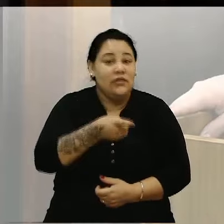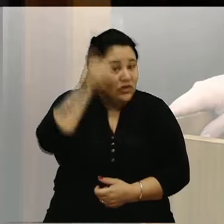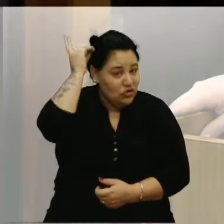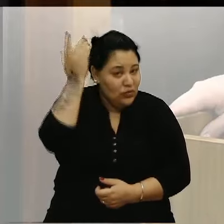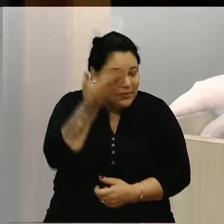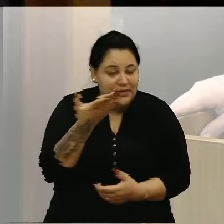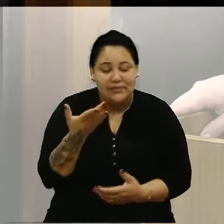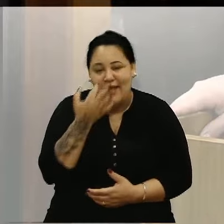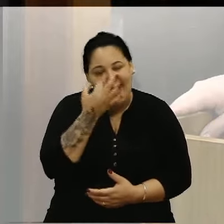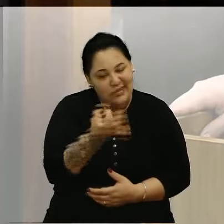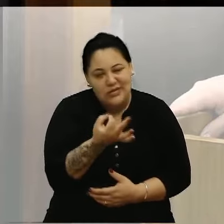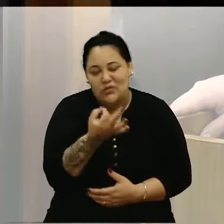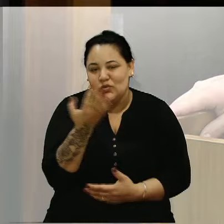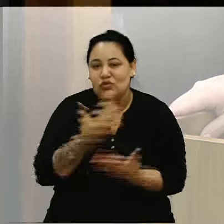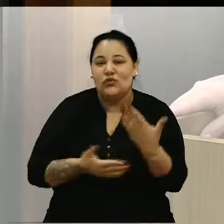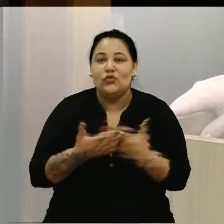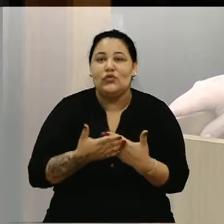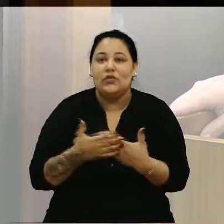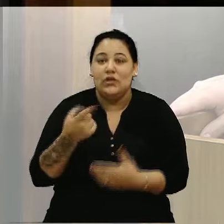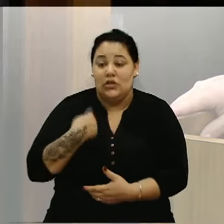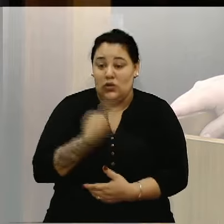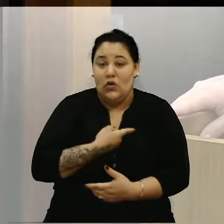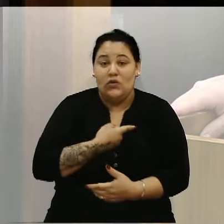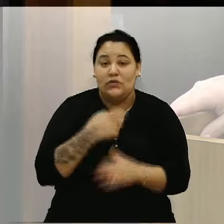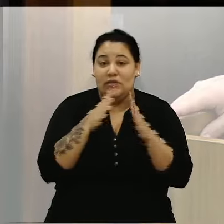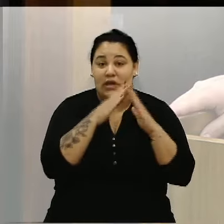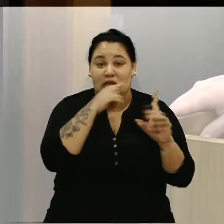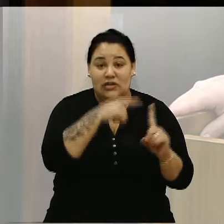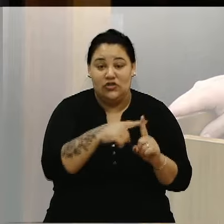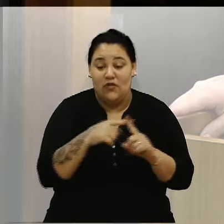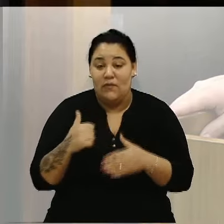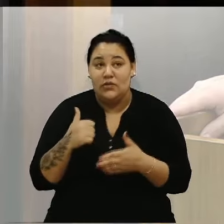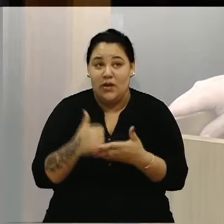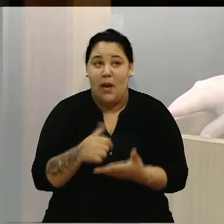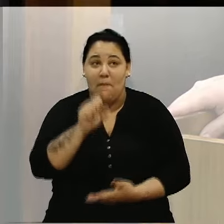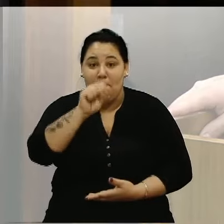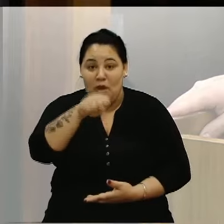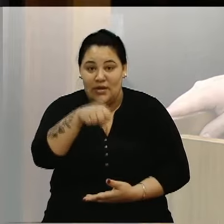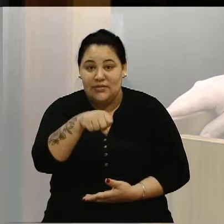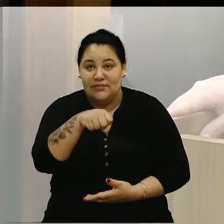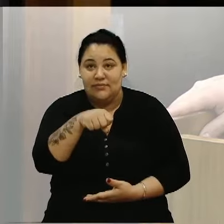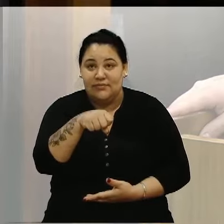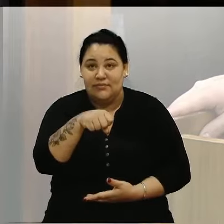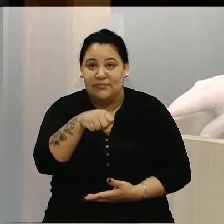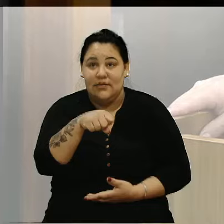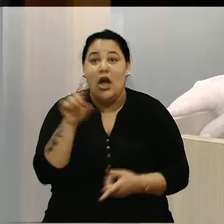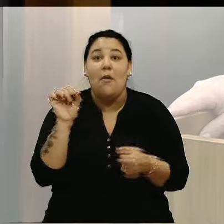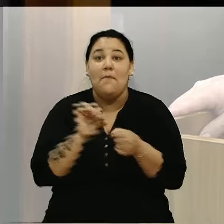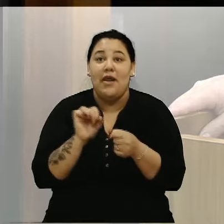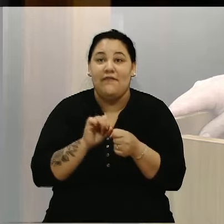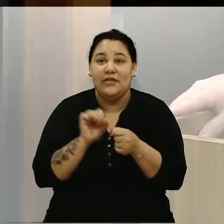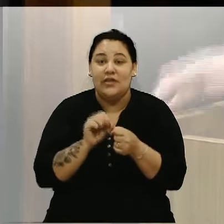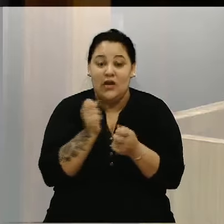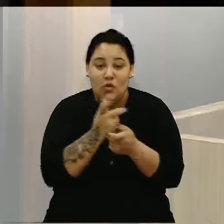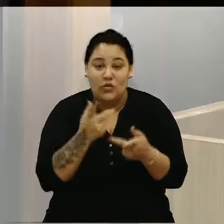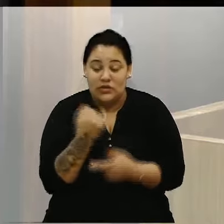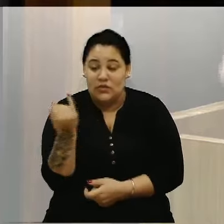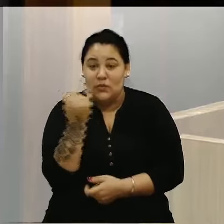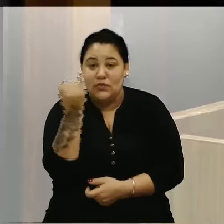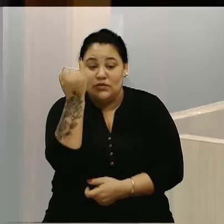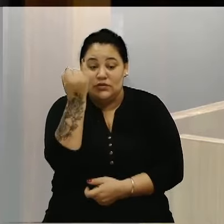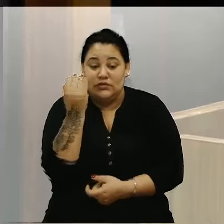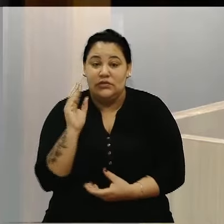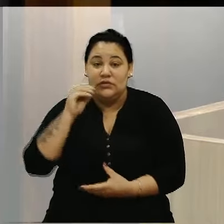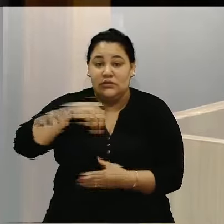todos aqui E contem com a igreja E contem com Esse evento Para fazer grandes coisas Nessa cidade Deus